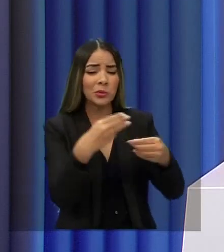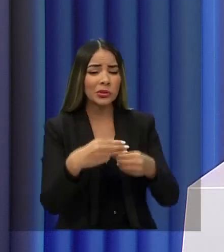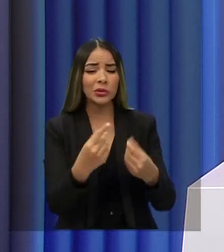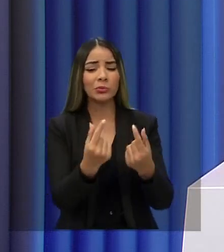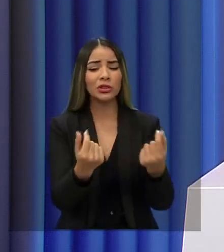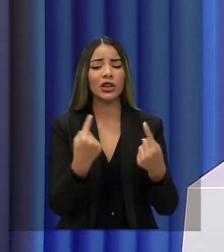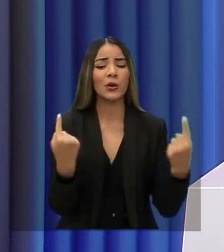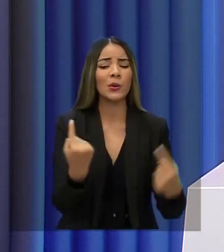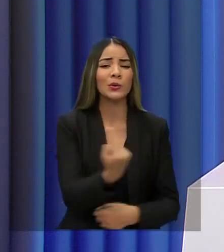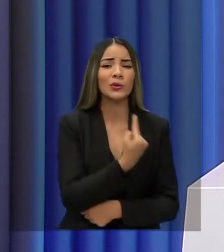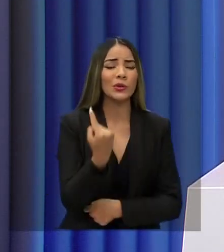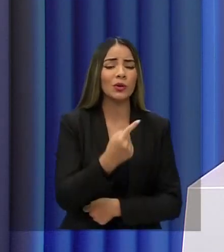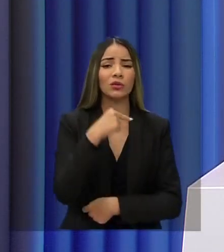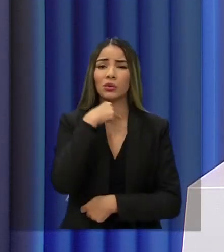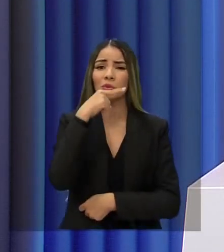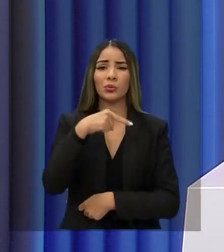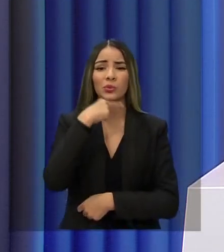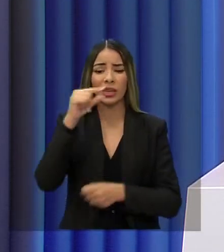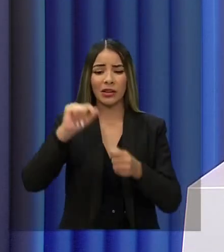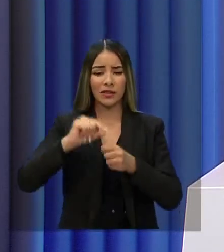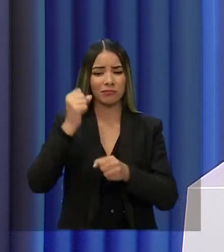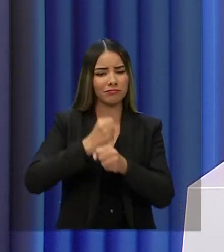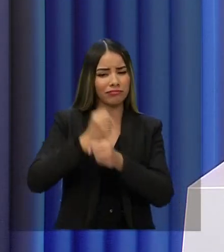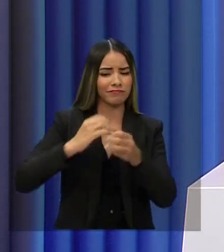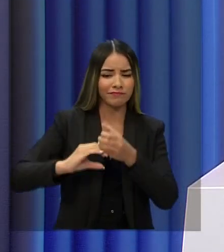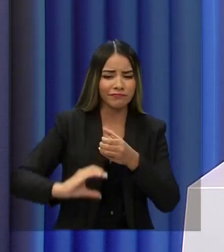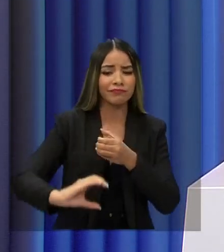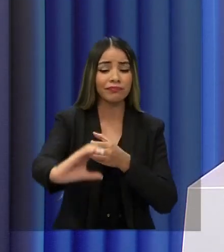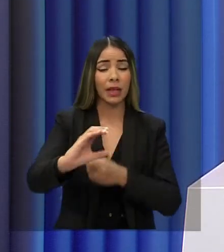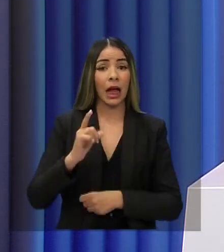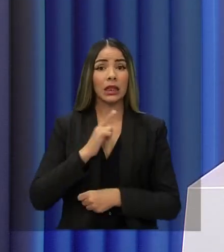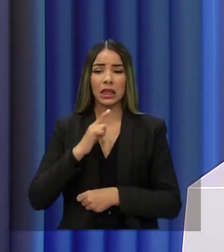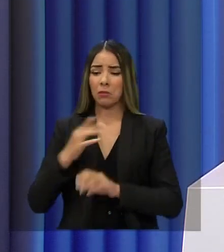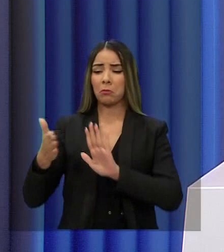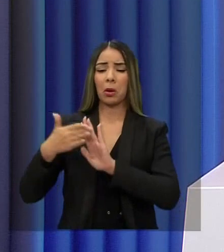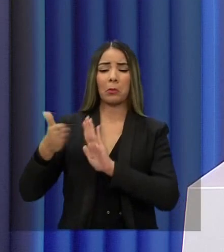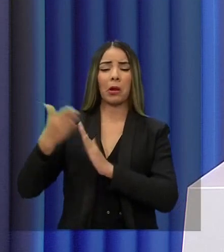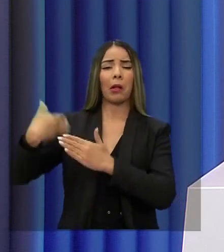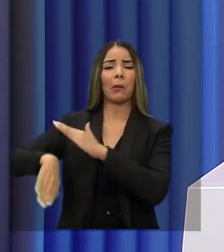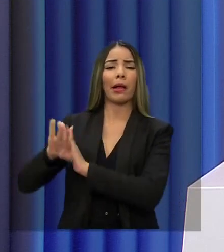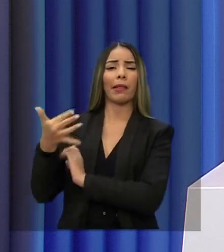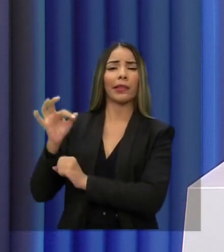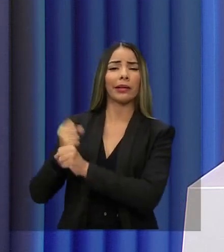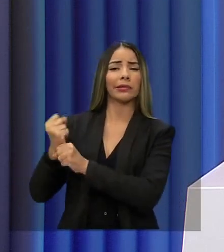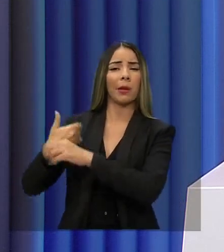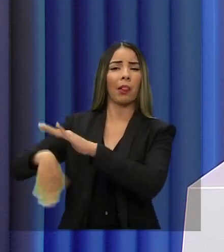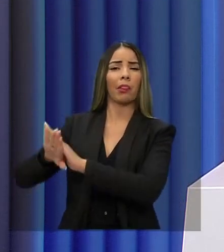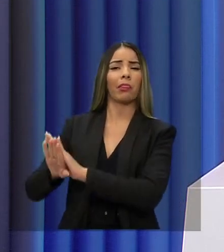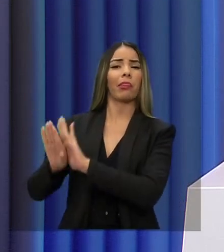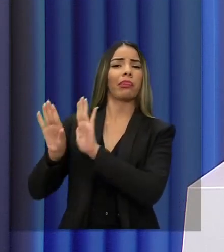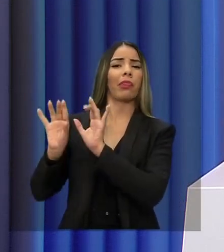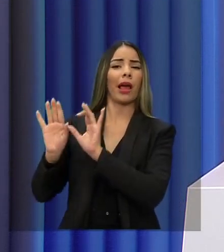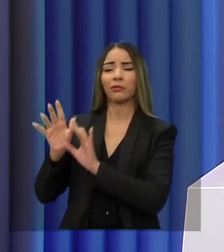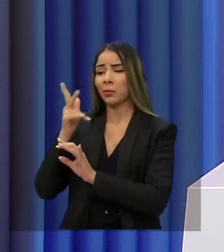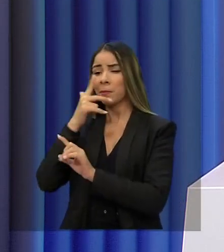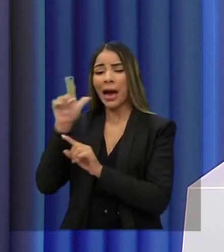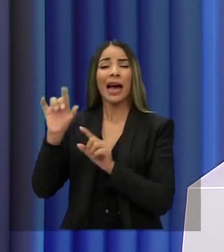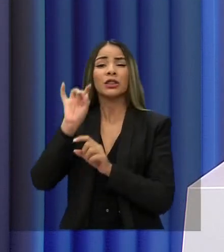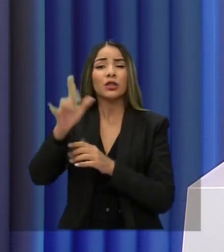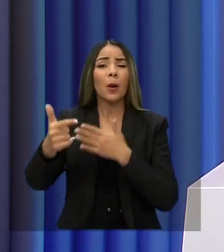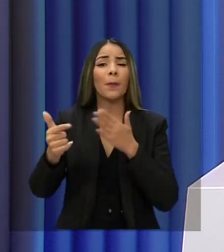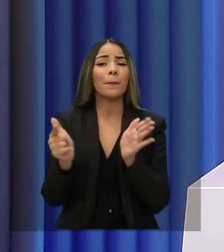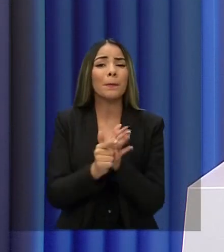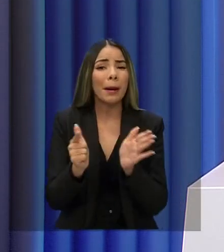sozinhos fazerem um aterro sanitário. Há uma proposta na HV há uns 10 anos que não foi tirada do papel. Está